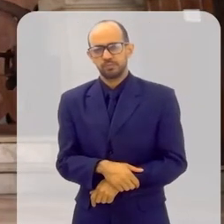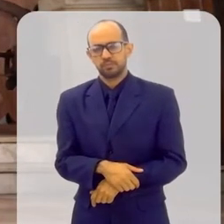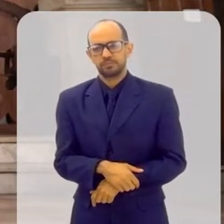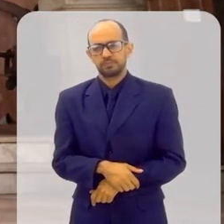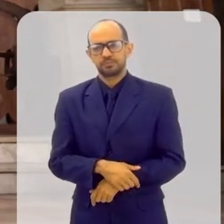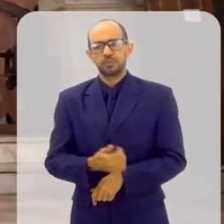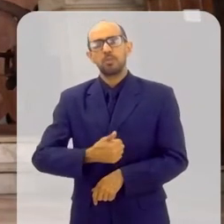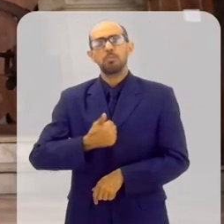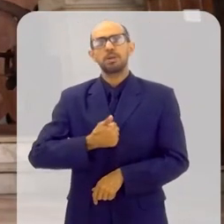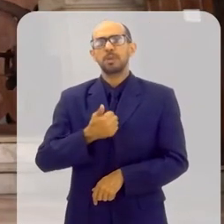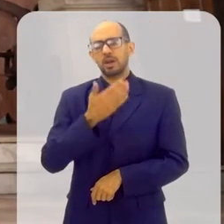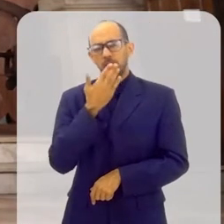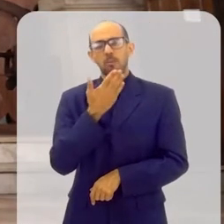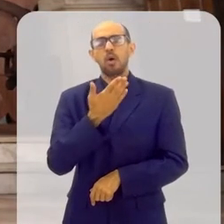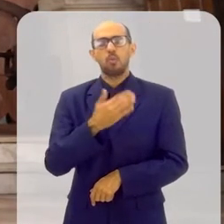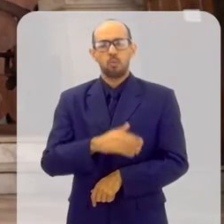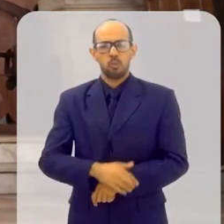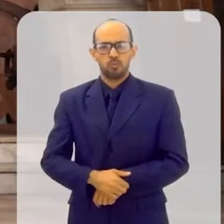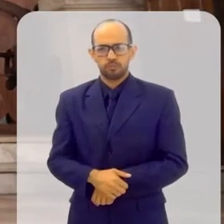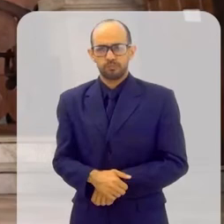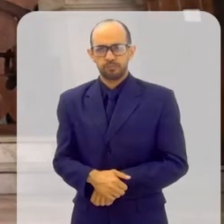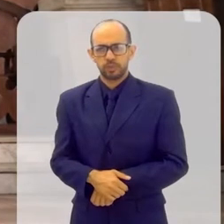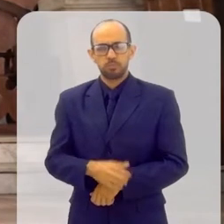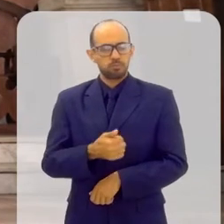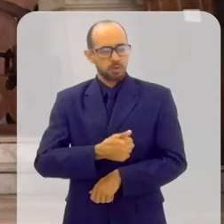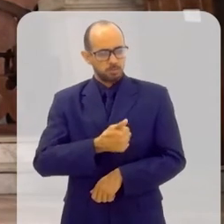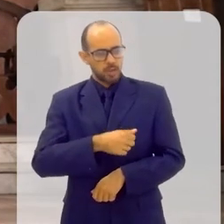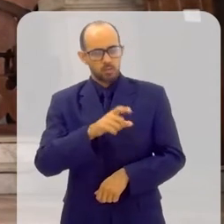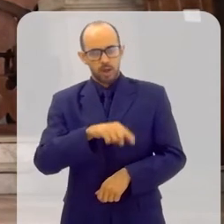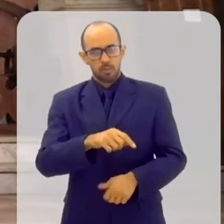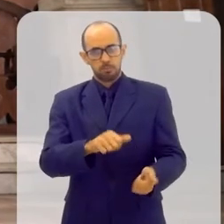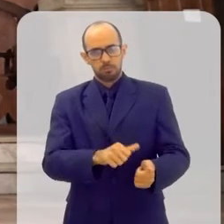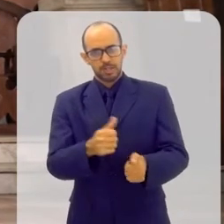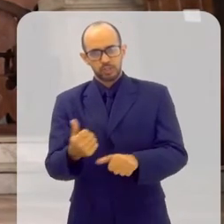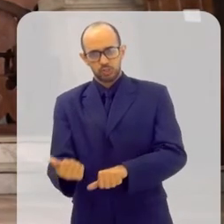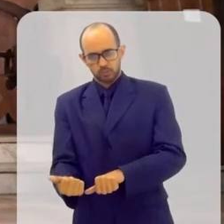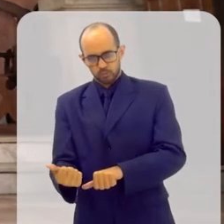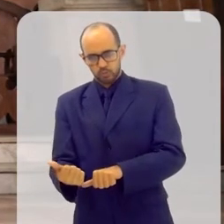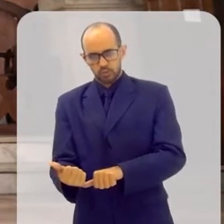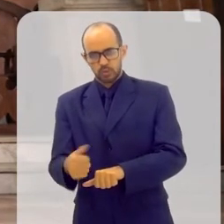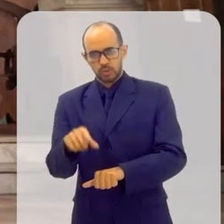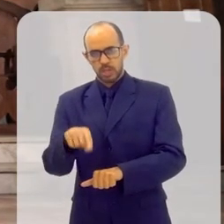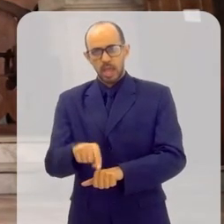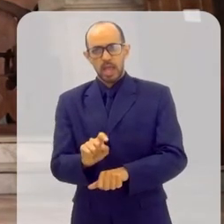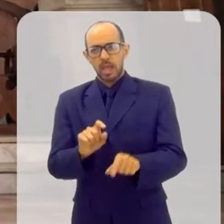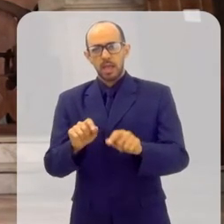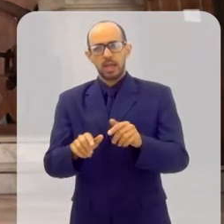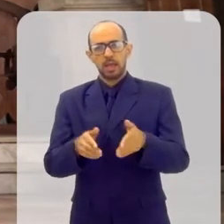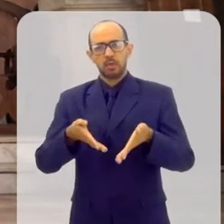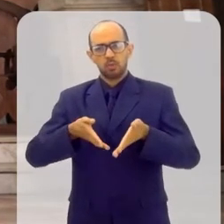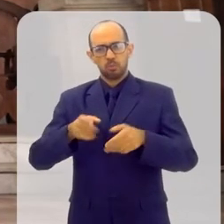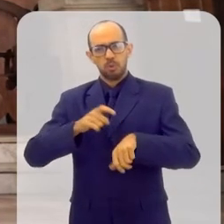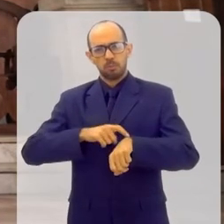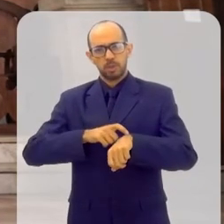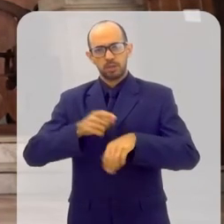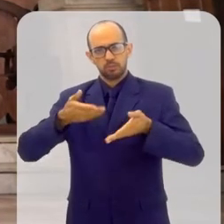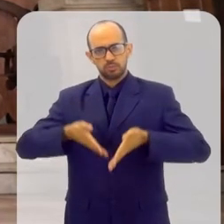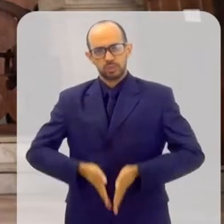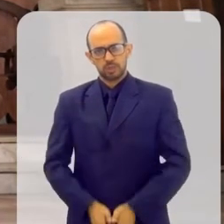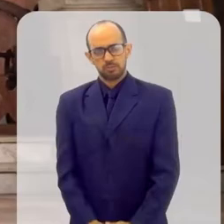pelo primeiro? Vamos ver, claro. Qual seria o primeiro sacramento? O primeiro sacramento é o batismo, que corresponde ao